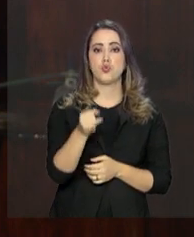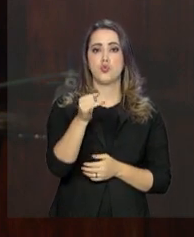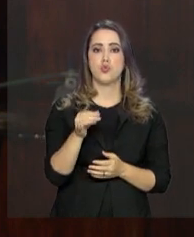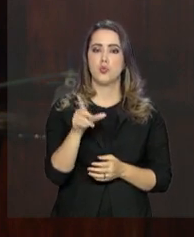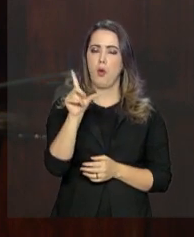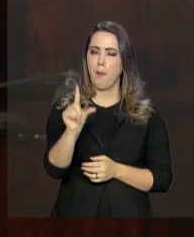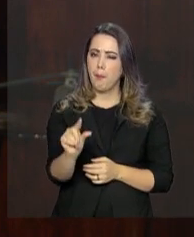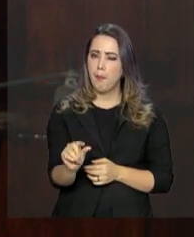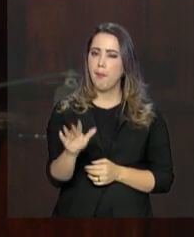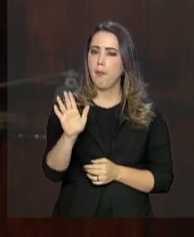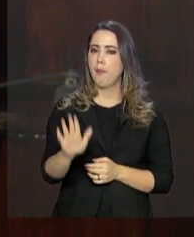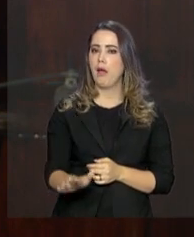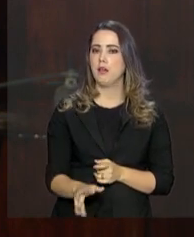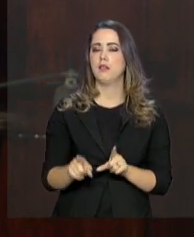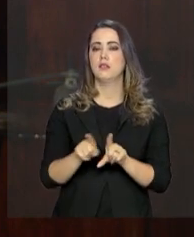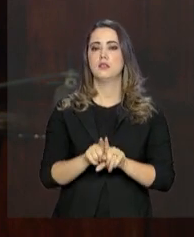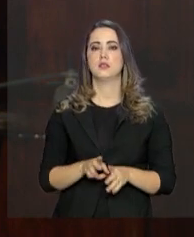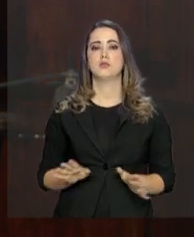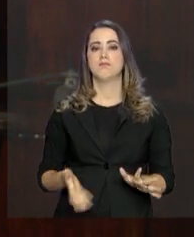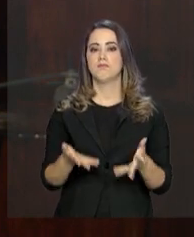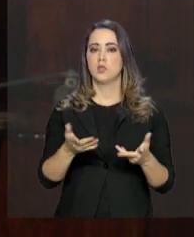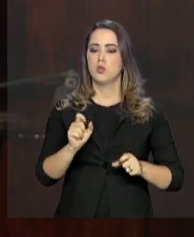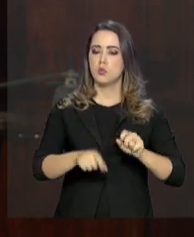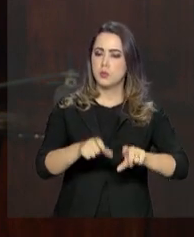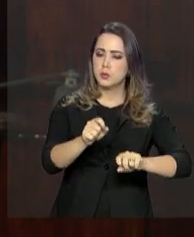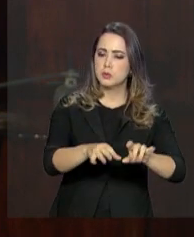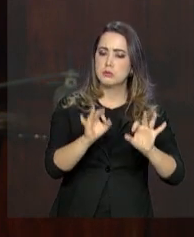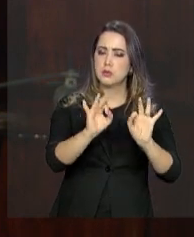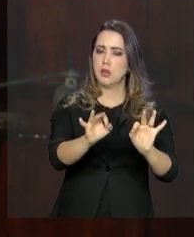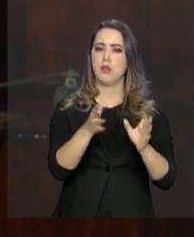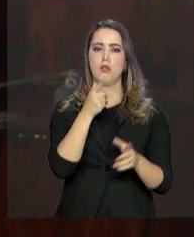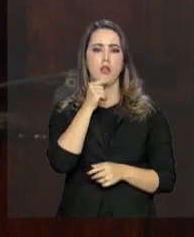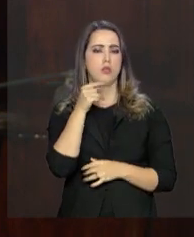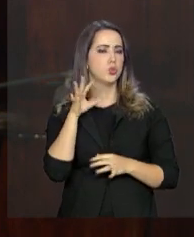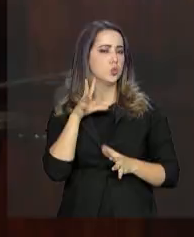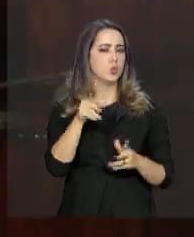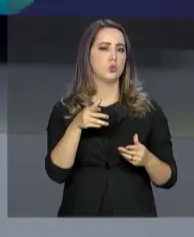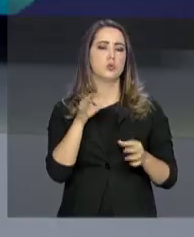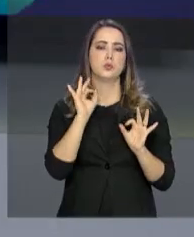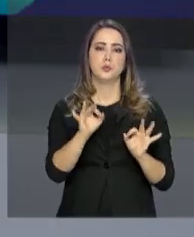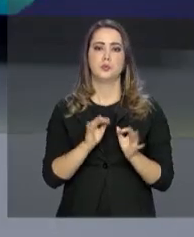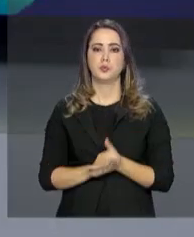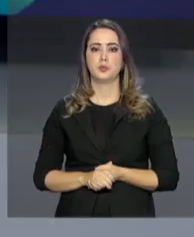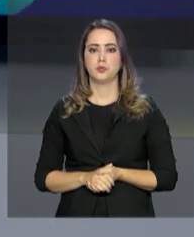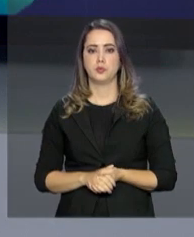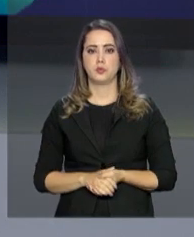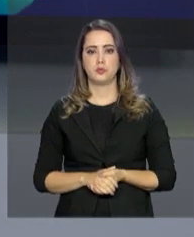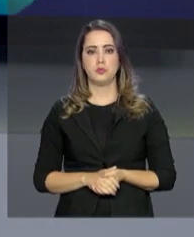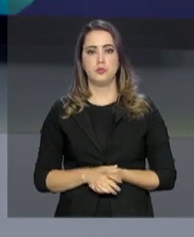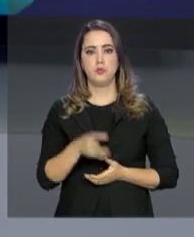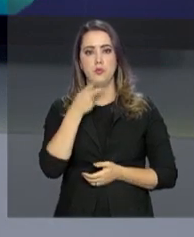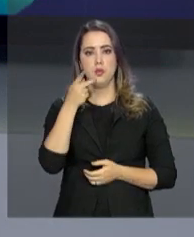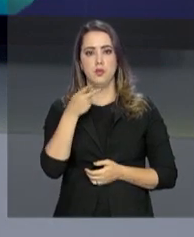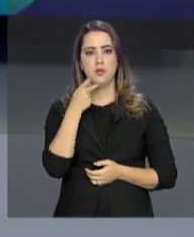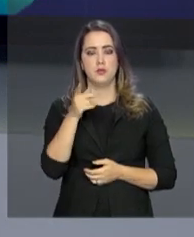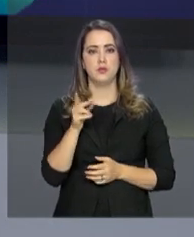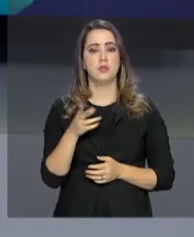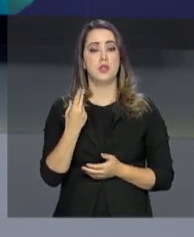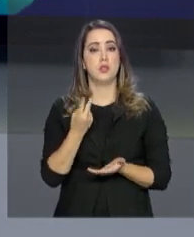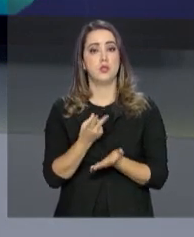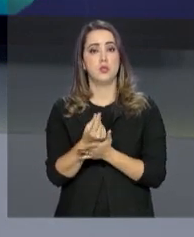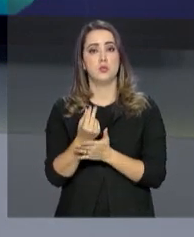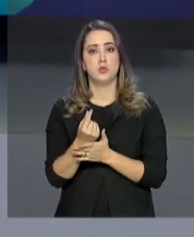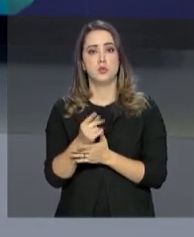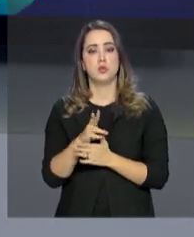estimular o uso da terra de forma correta, as águas, as florestas e tudo mais. Além de falar sobre os recursos